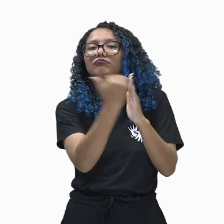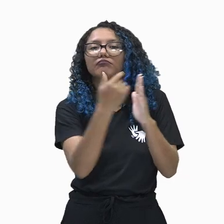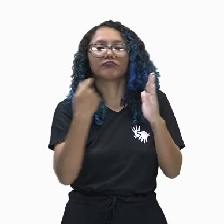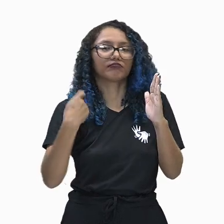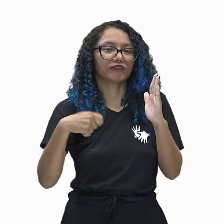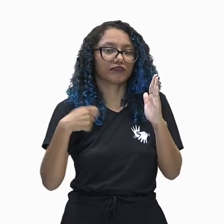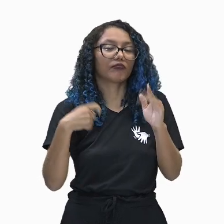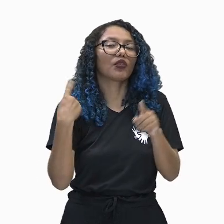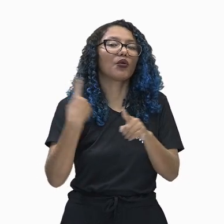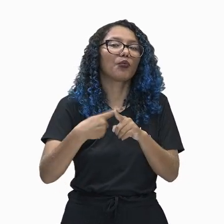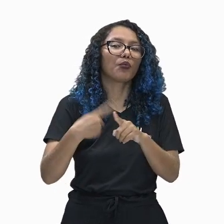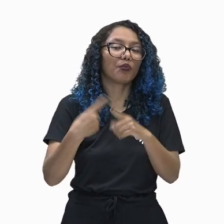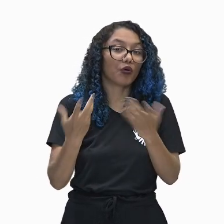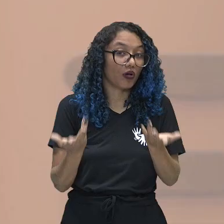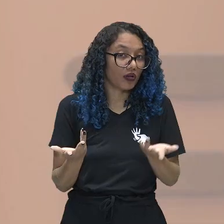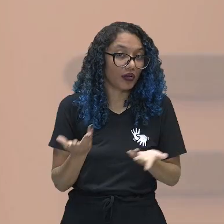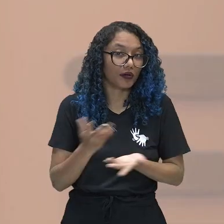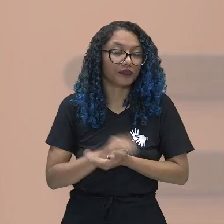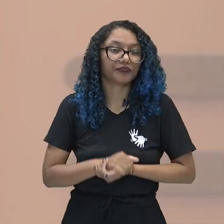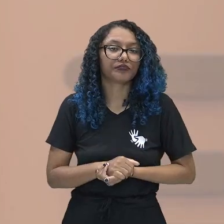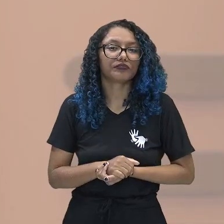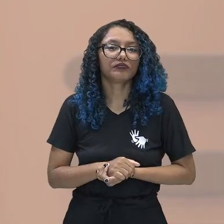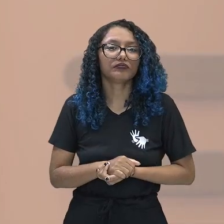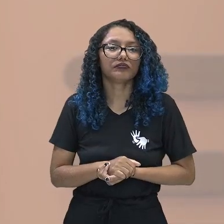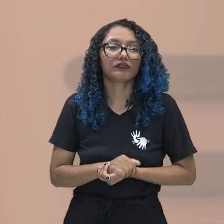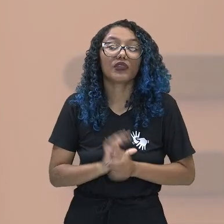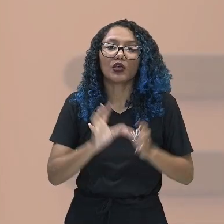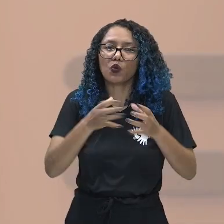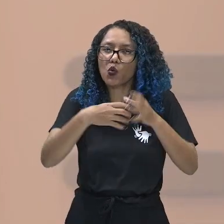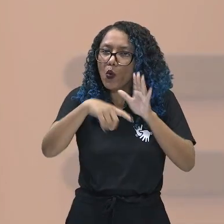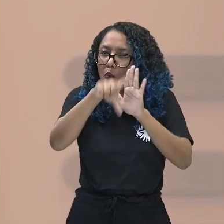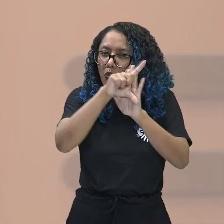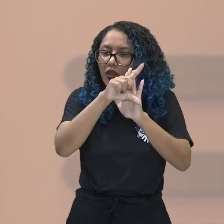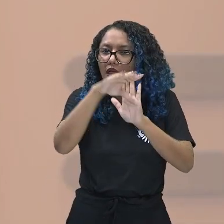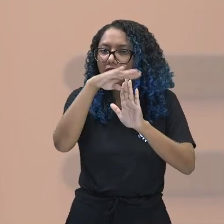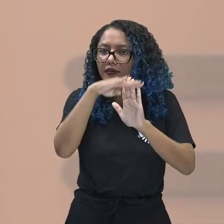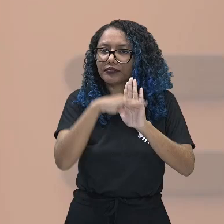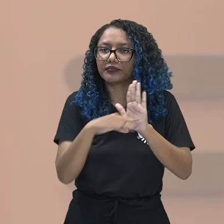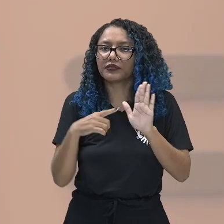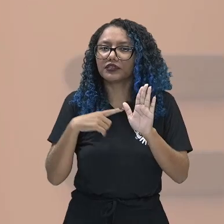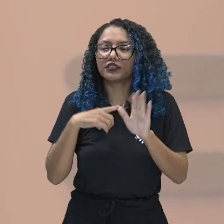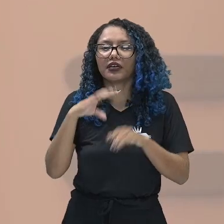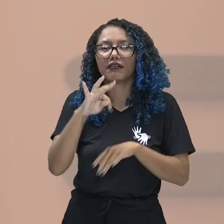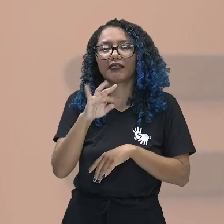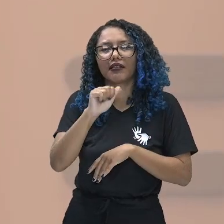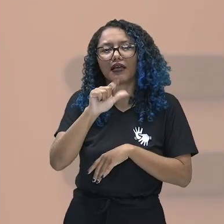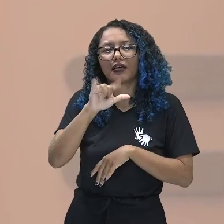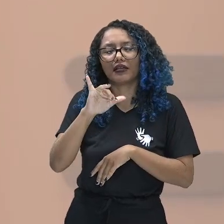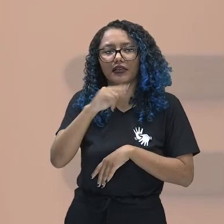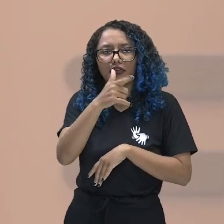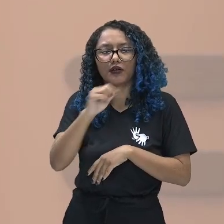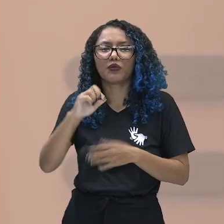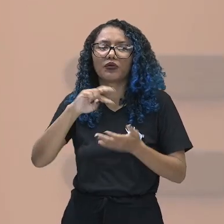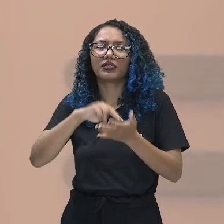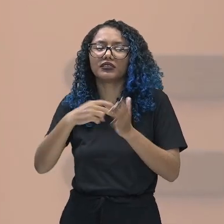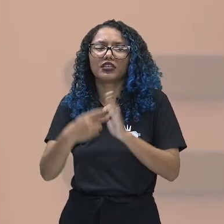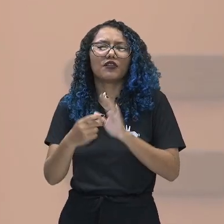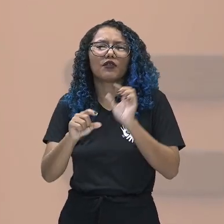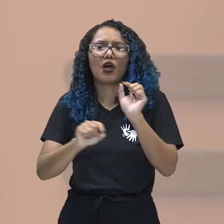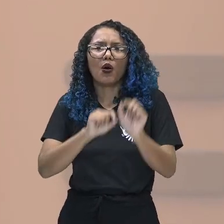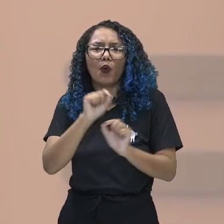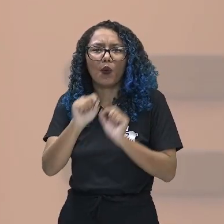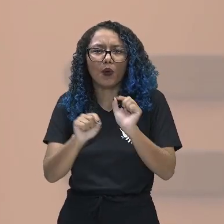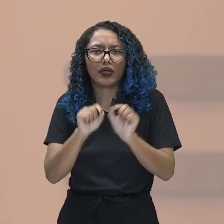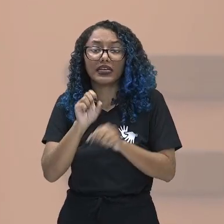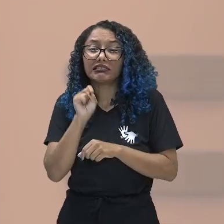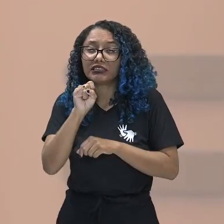Mesmo porque esse Código de Amurabi, ele tinha, né? Ele trazia a lei do talião, olho por olho, dente por dente. Ou seja, se você